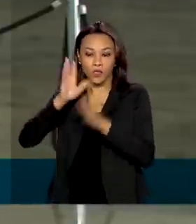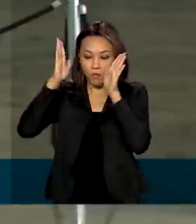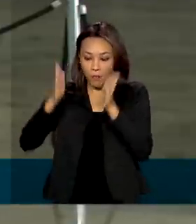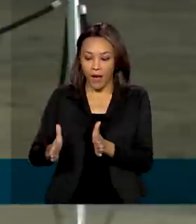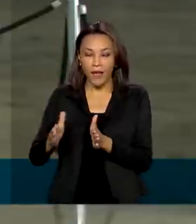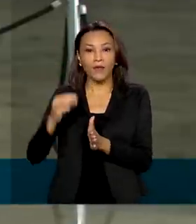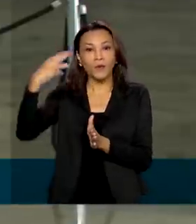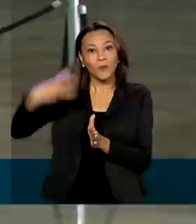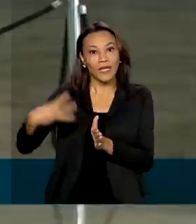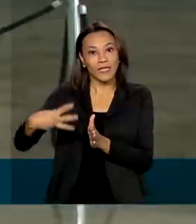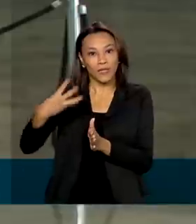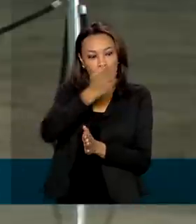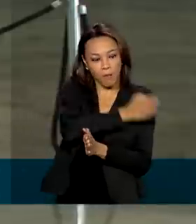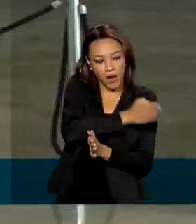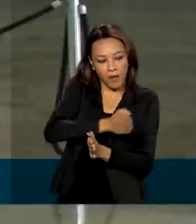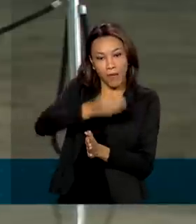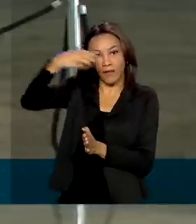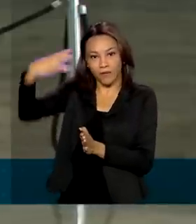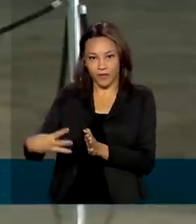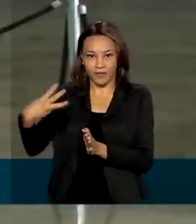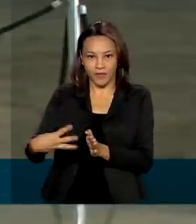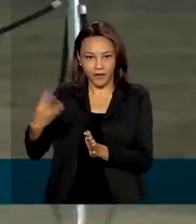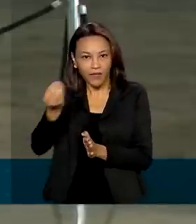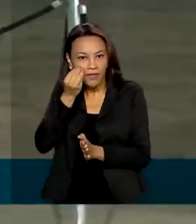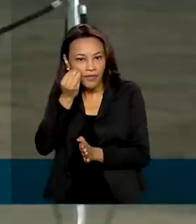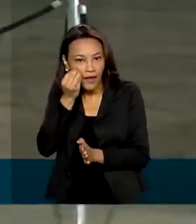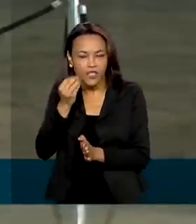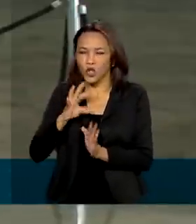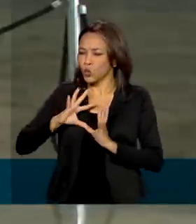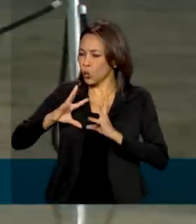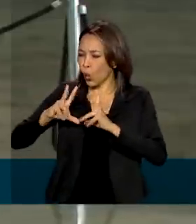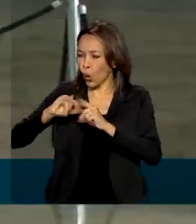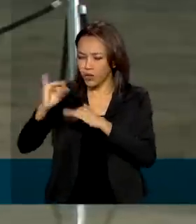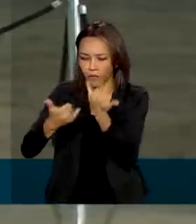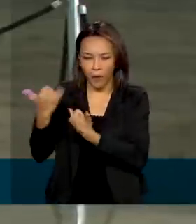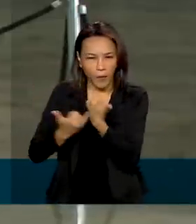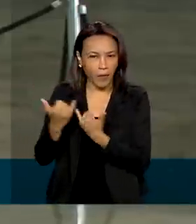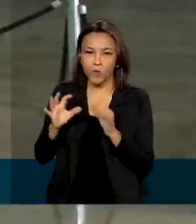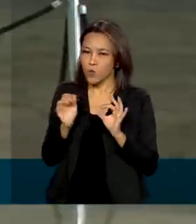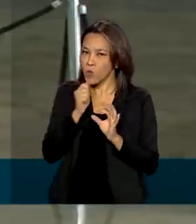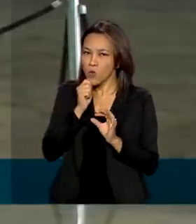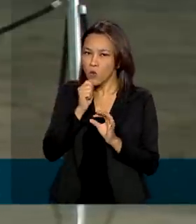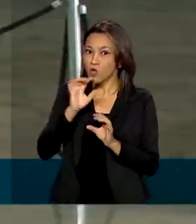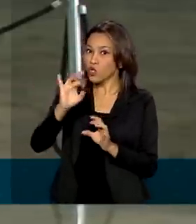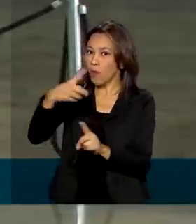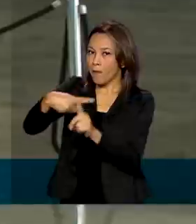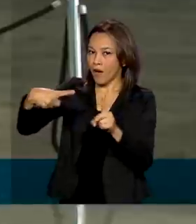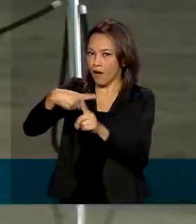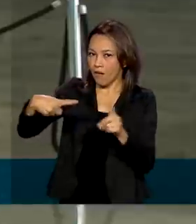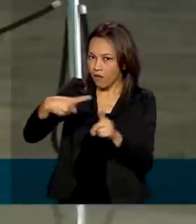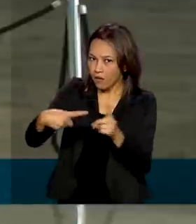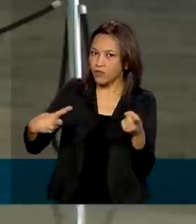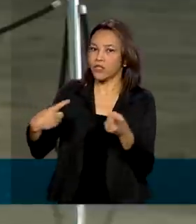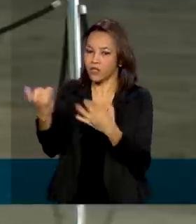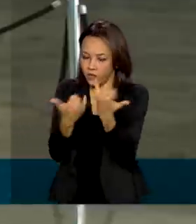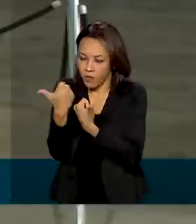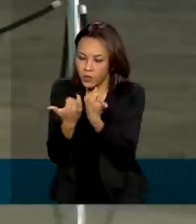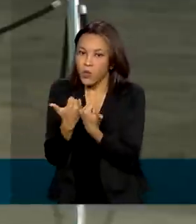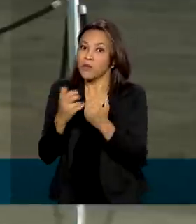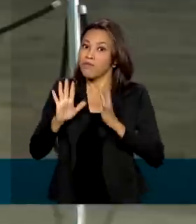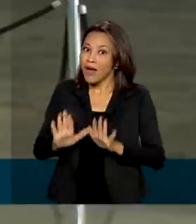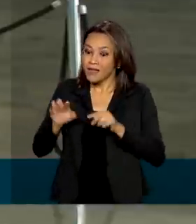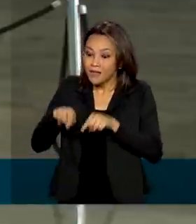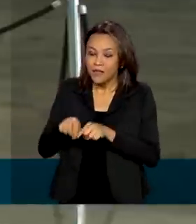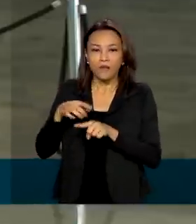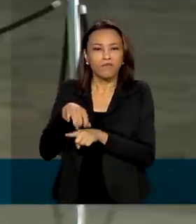mais avançado sobre o assunto. Ainda não foram entregados todos os dados, não são os dados completos, apenas uma parte desses dados, mas eles são